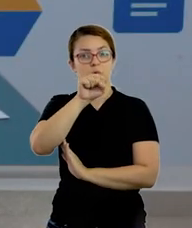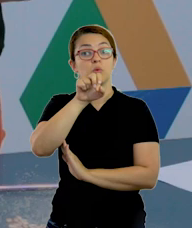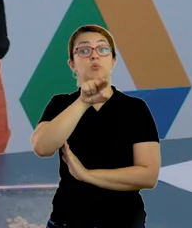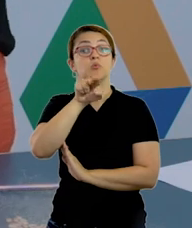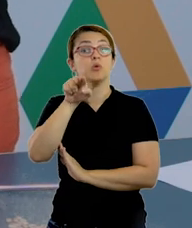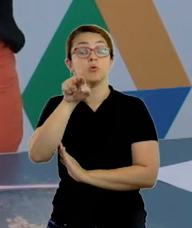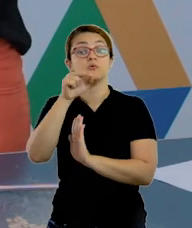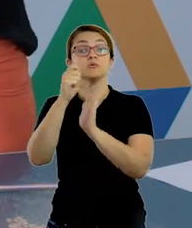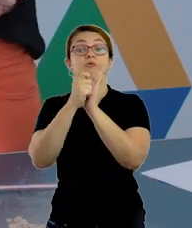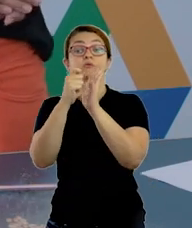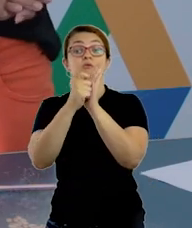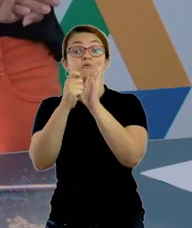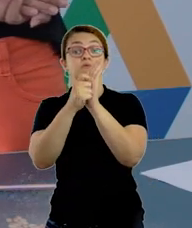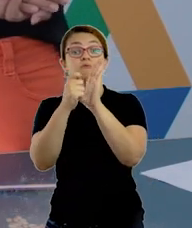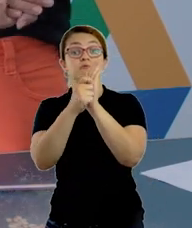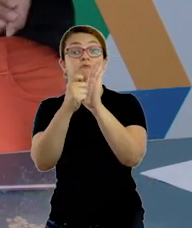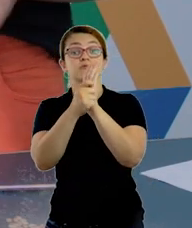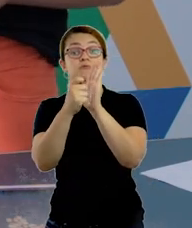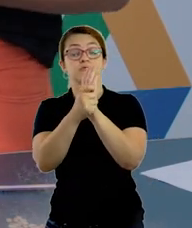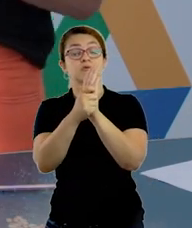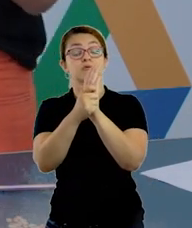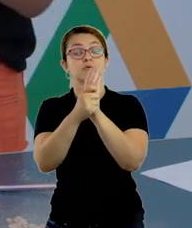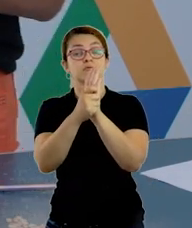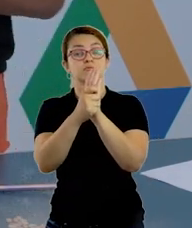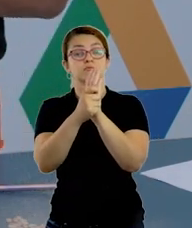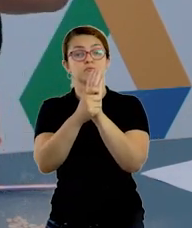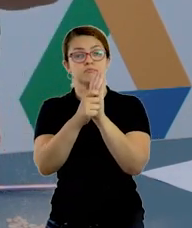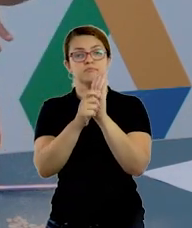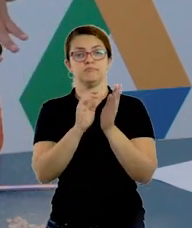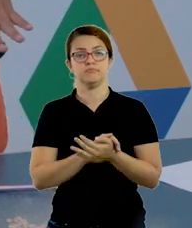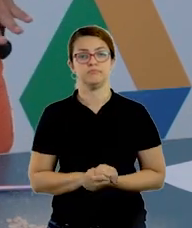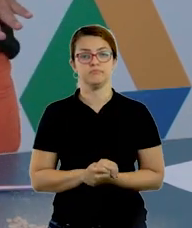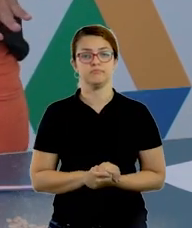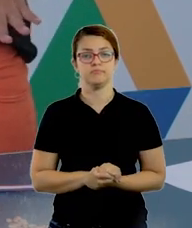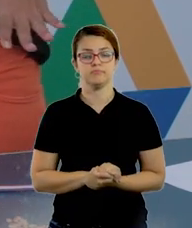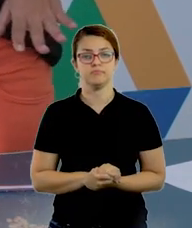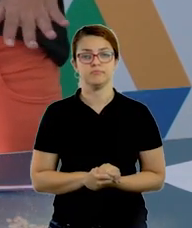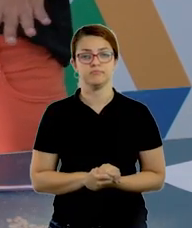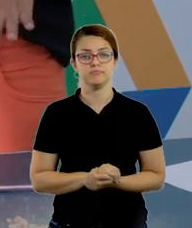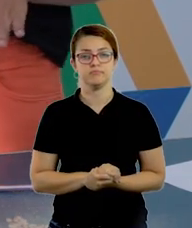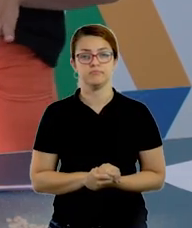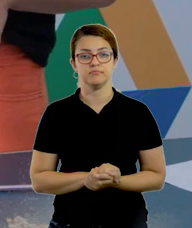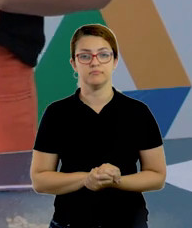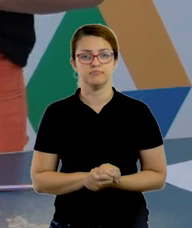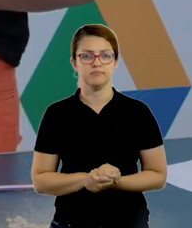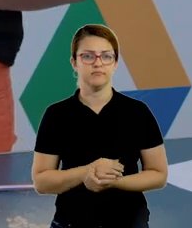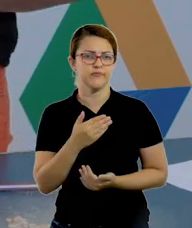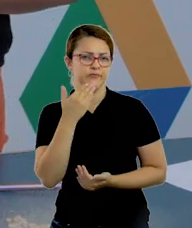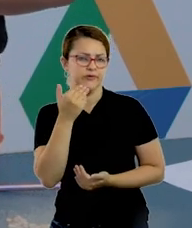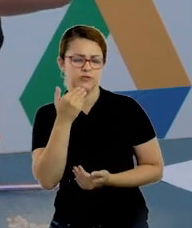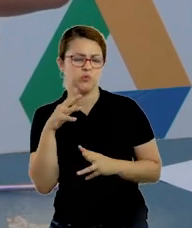vai fazer a escrita no número por extenso, tá? Então, fácil, só pega lá todos os números e vai fazendo a escrita.